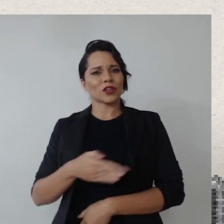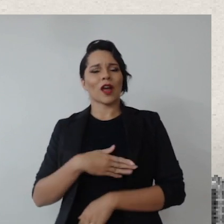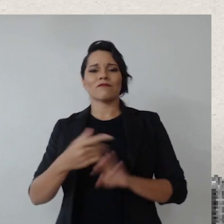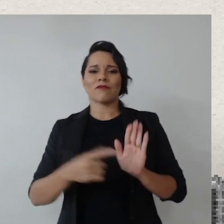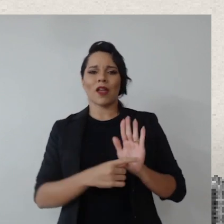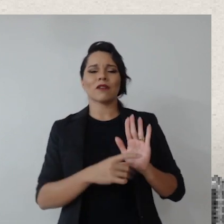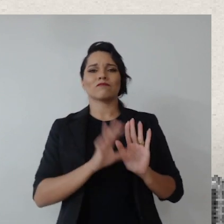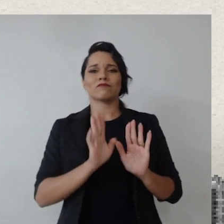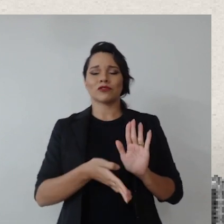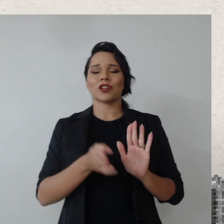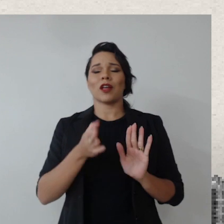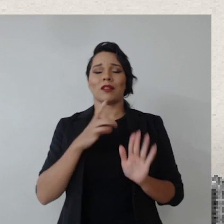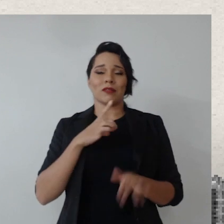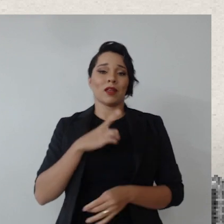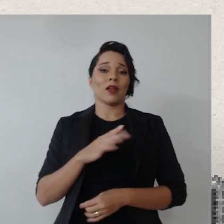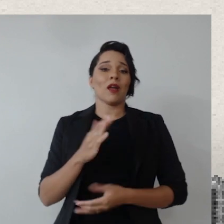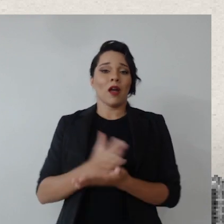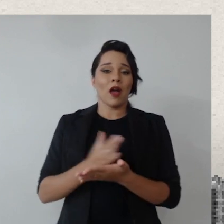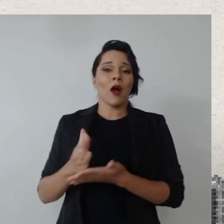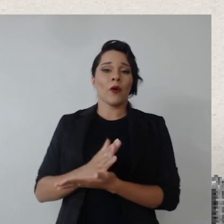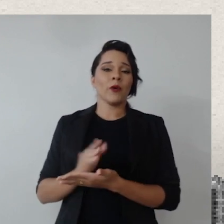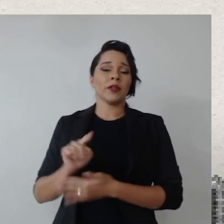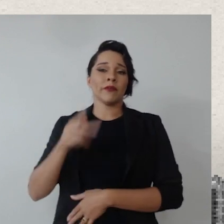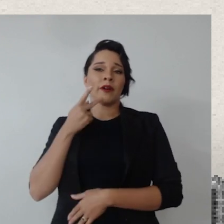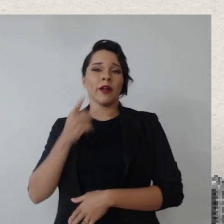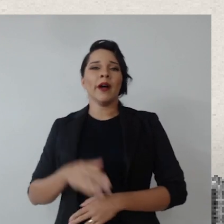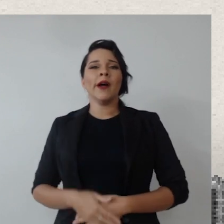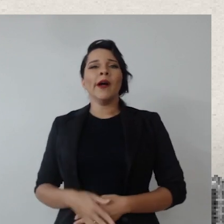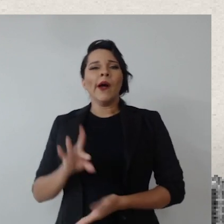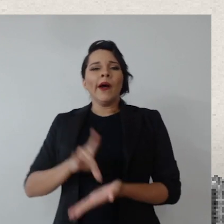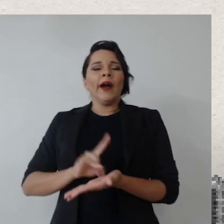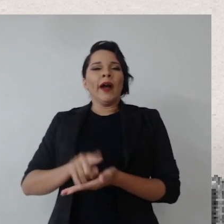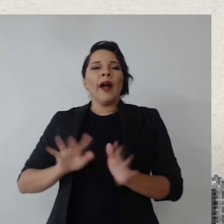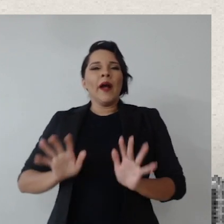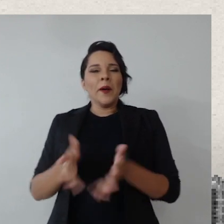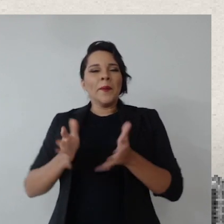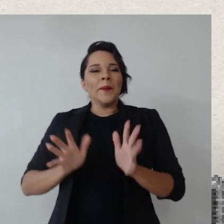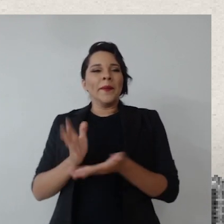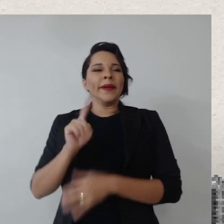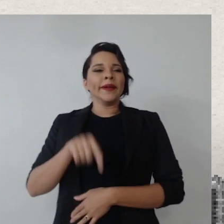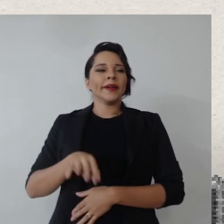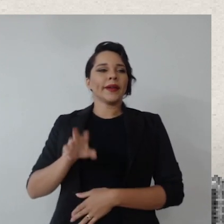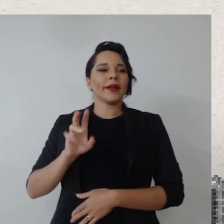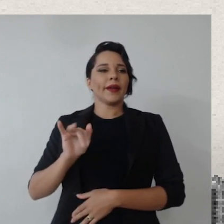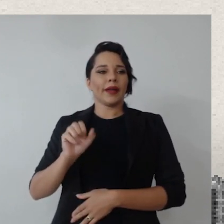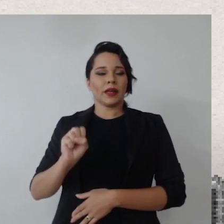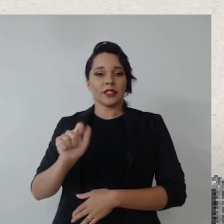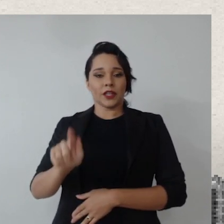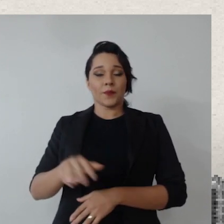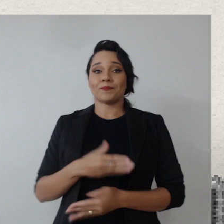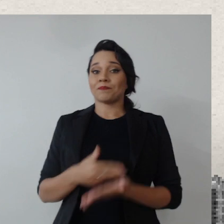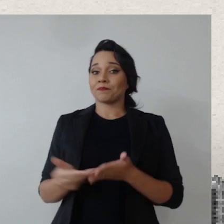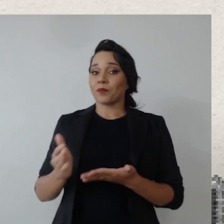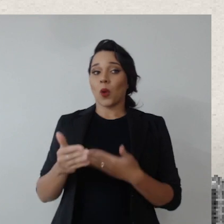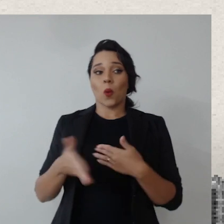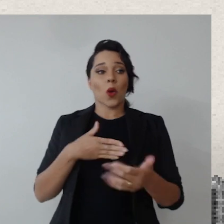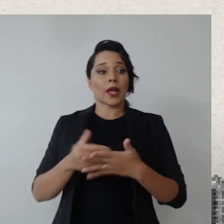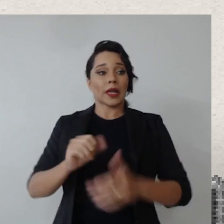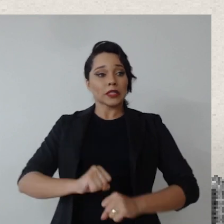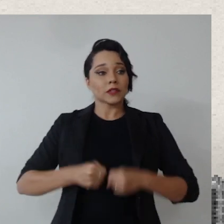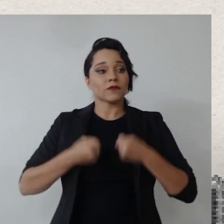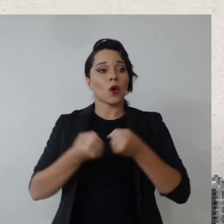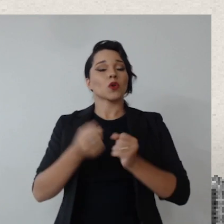o rótulo e já, realmente, algumas iniciativas que você falou já é uma iniciativa de ESG, né? Então, qualquer esforço,